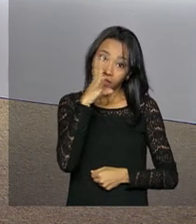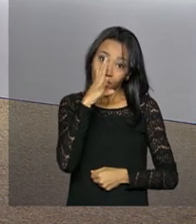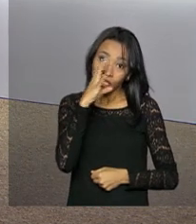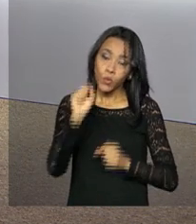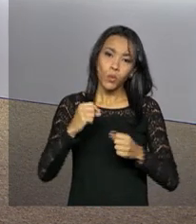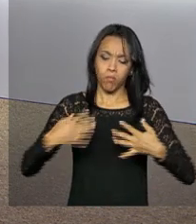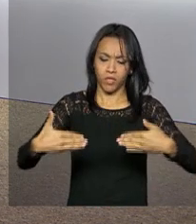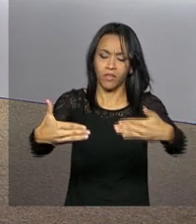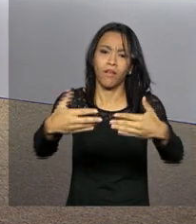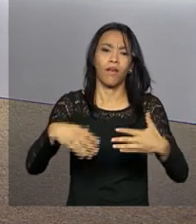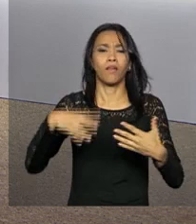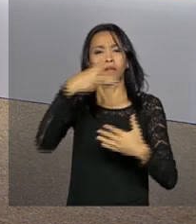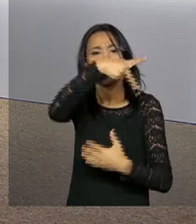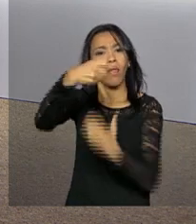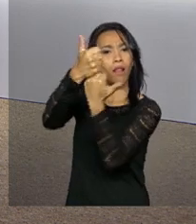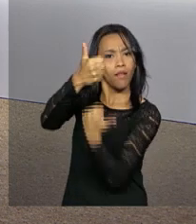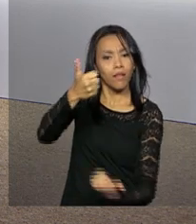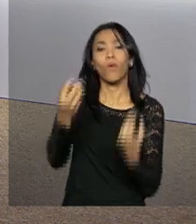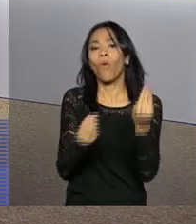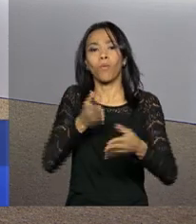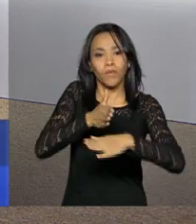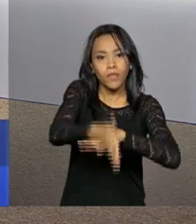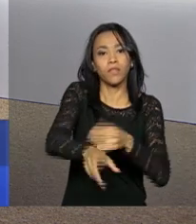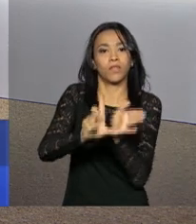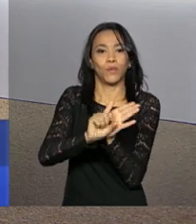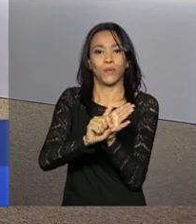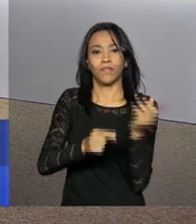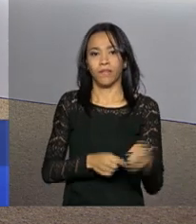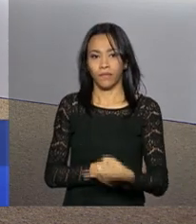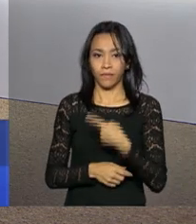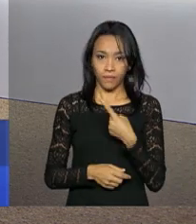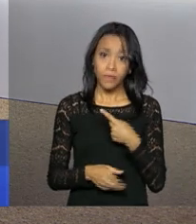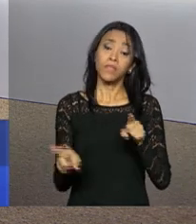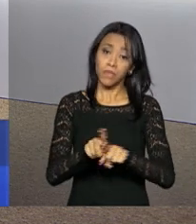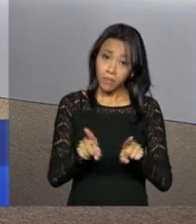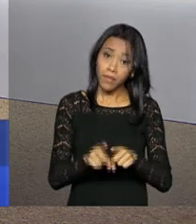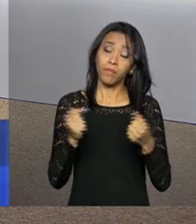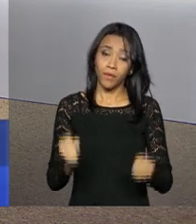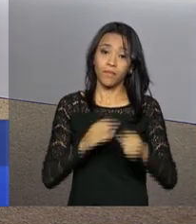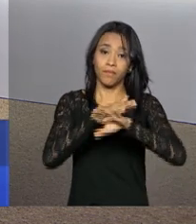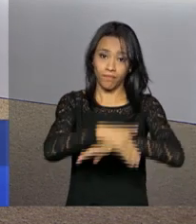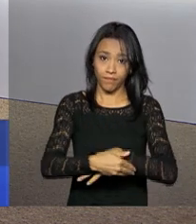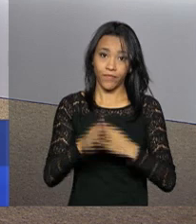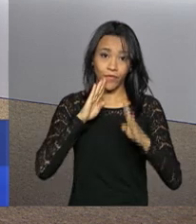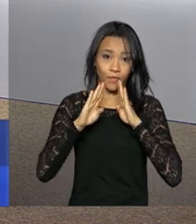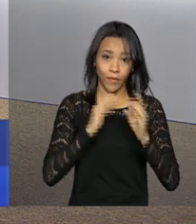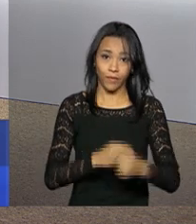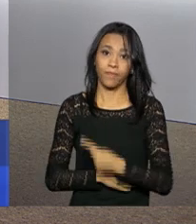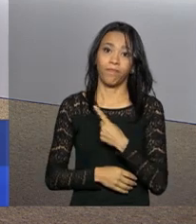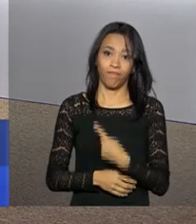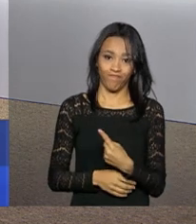Executivo Federal também nas nossas redes sociais, twitter.com.br tvnbr e facebook.com.br